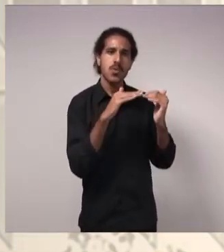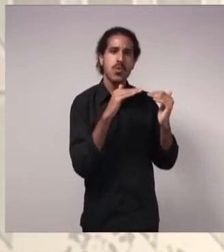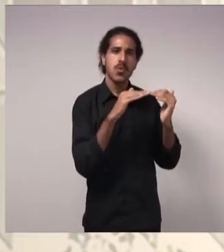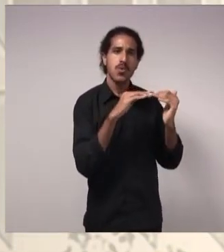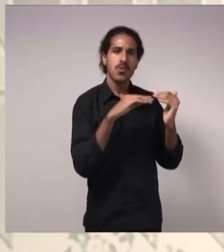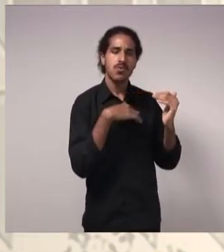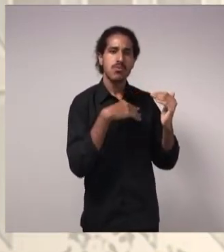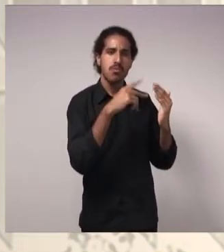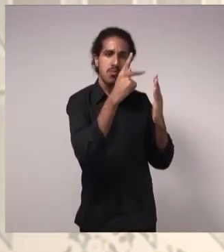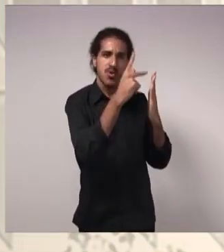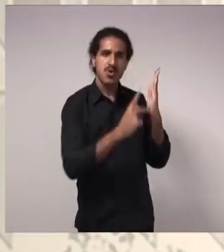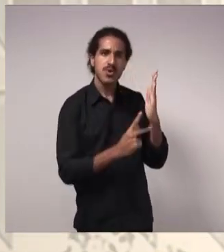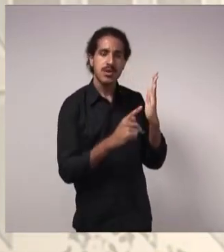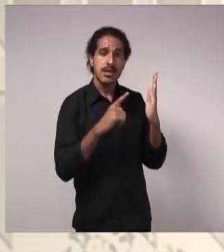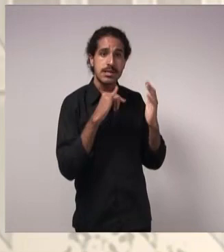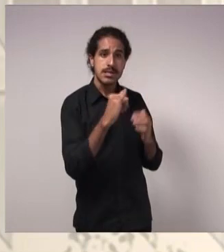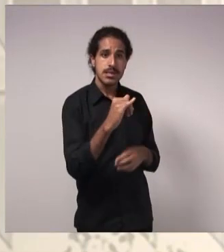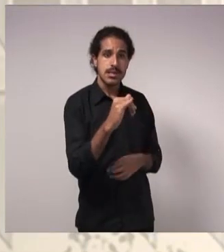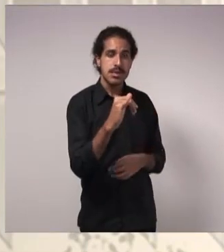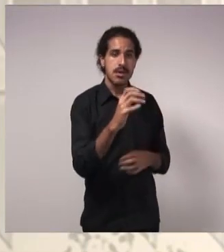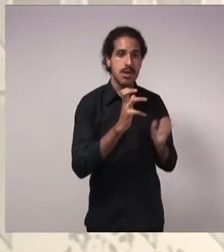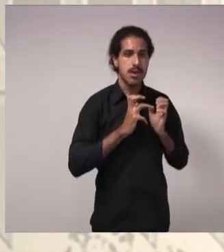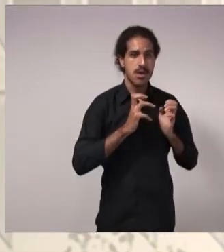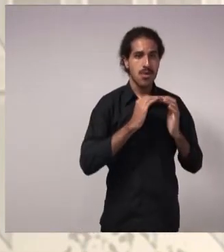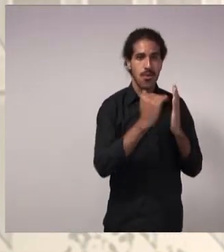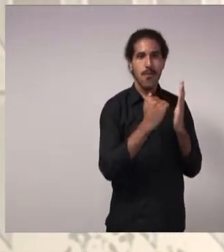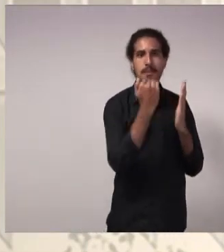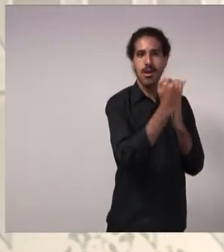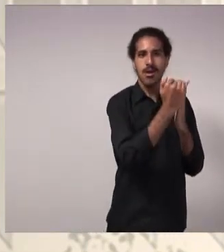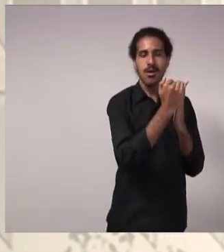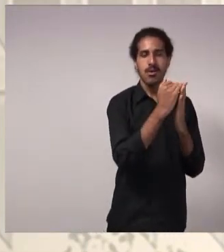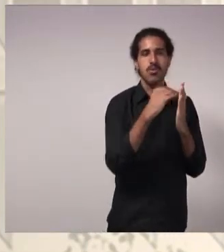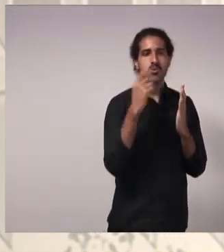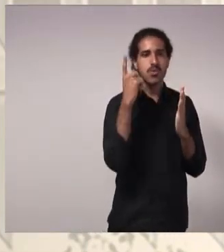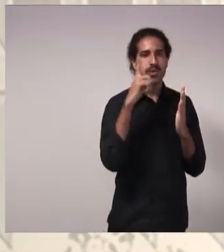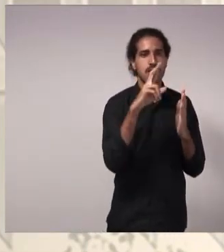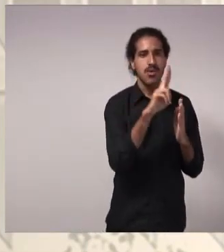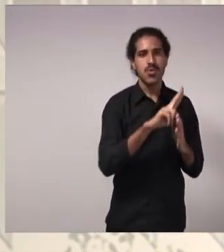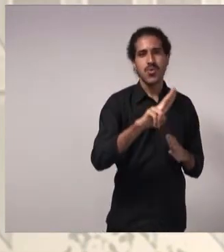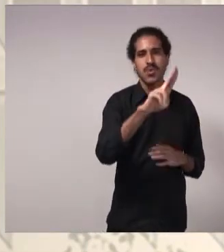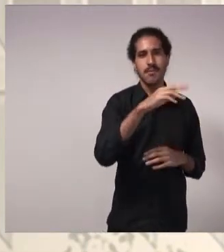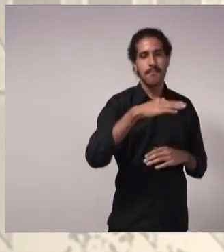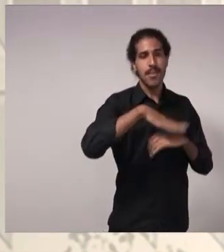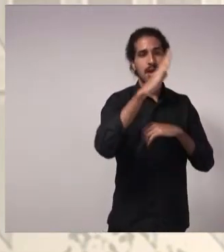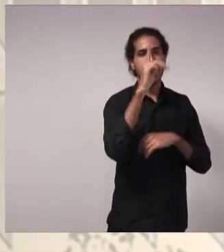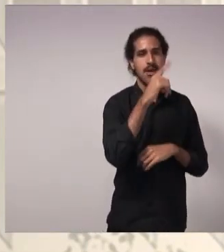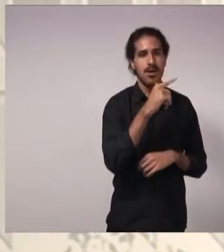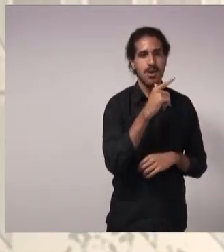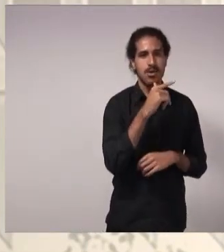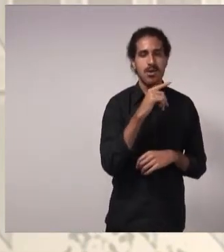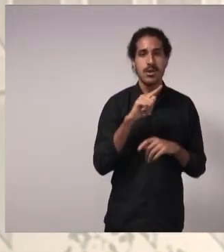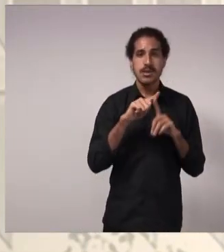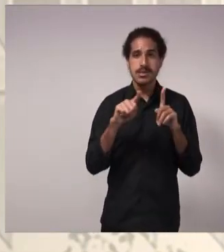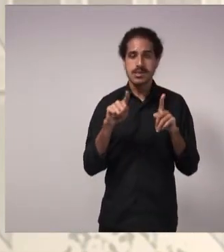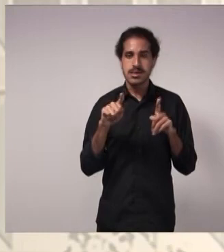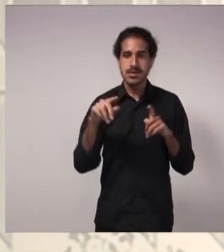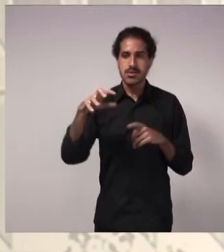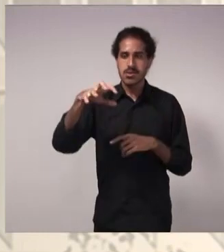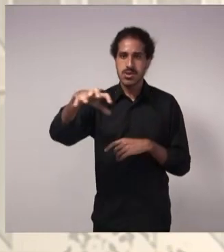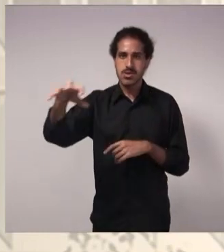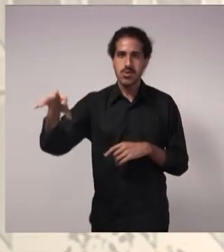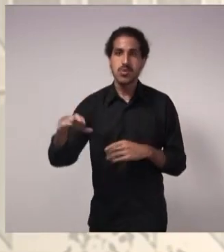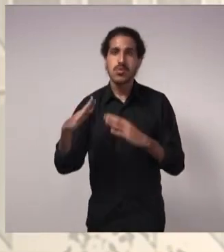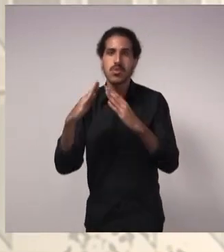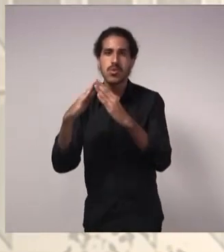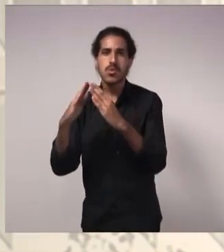Quanto maior a sua renda, maior o seu consumo de água. Então, a gente consegue ver, evidentemente, que as regiões de baixa renda, eles